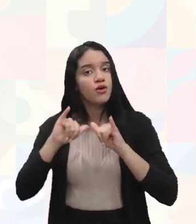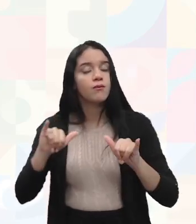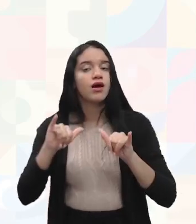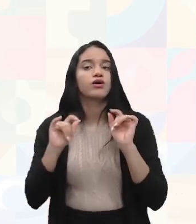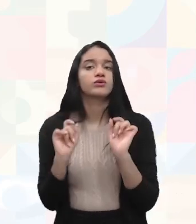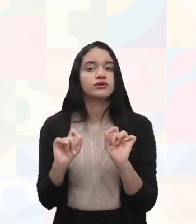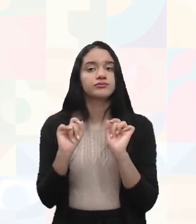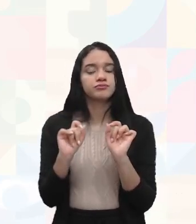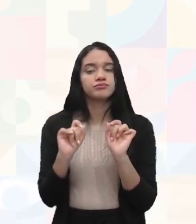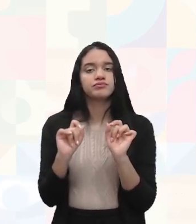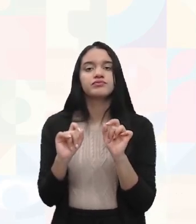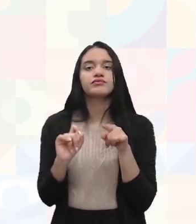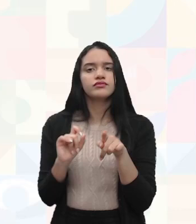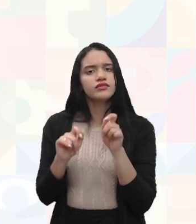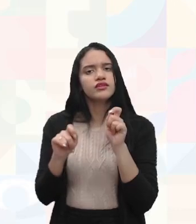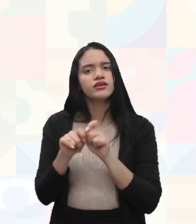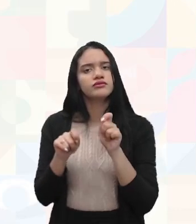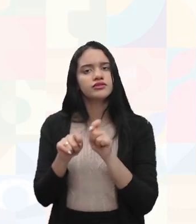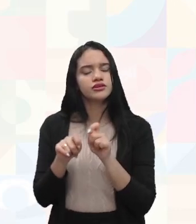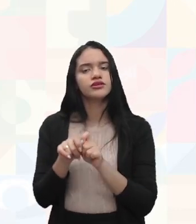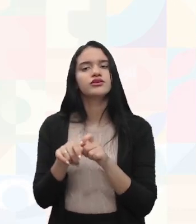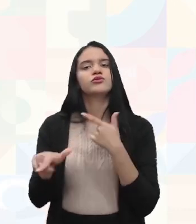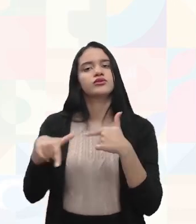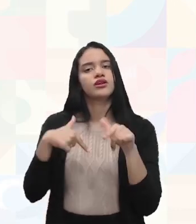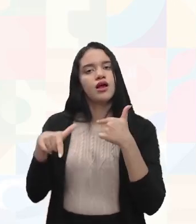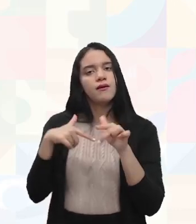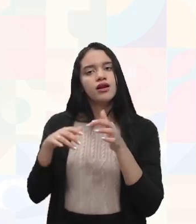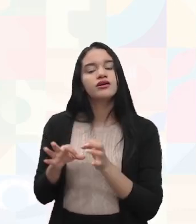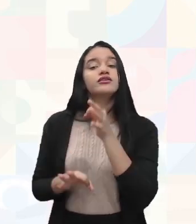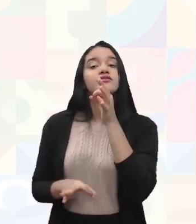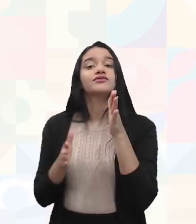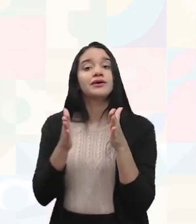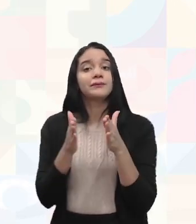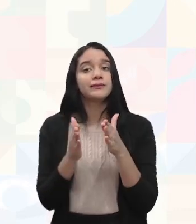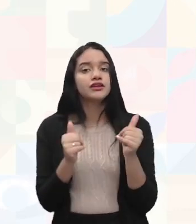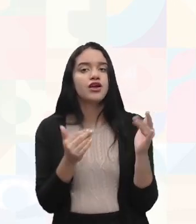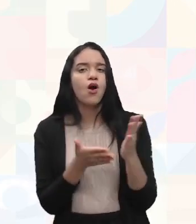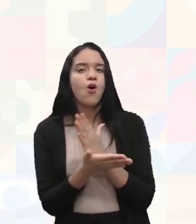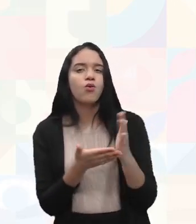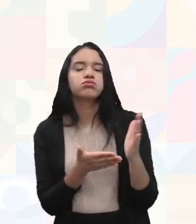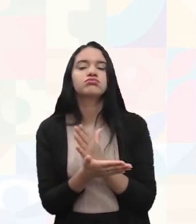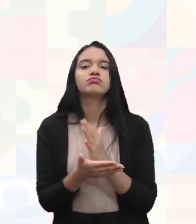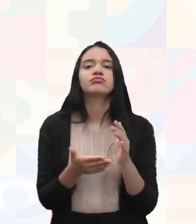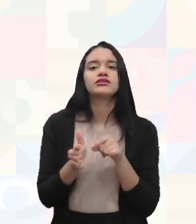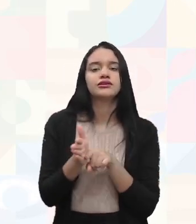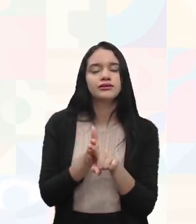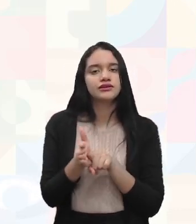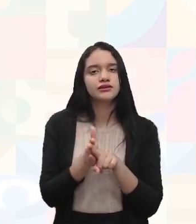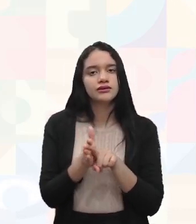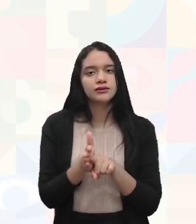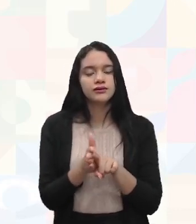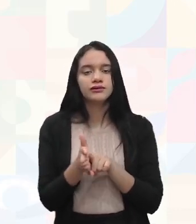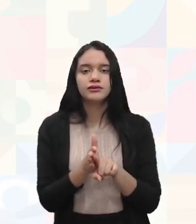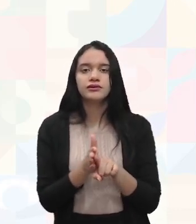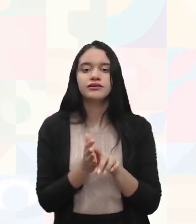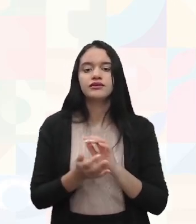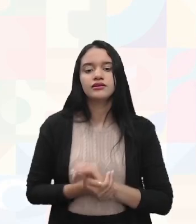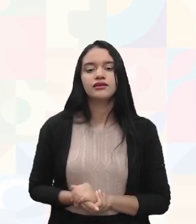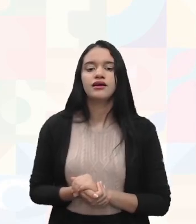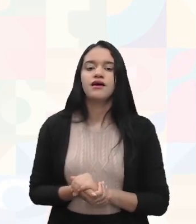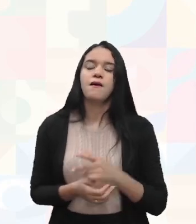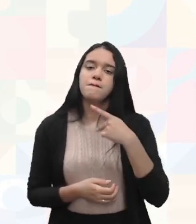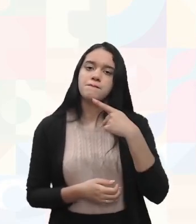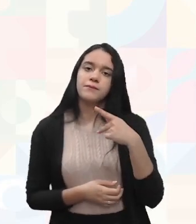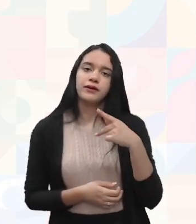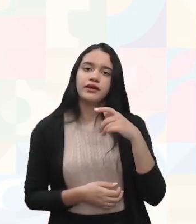realizar trabalho em altura, porque ele vai solicitar alguns exames. No PCMSO, no